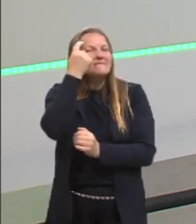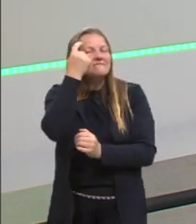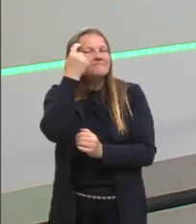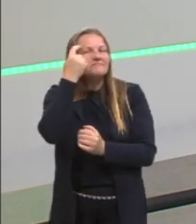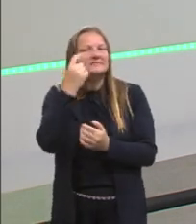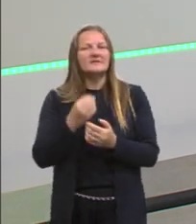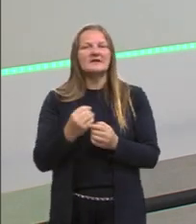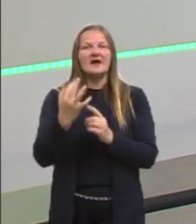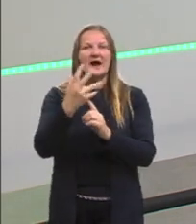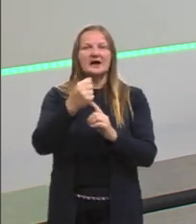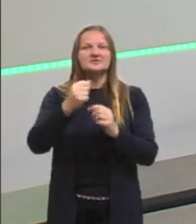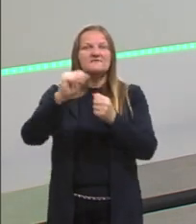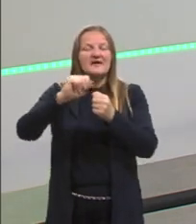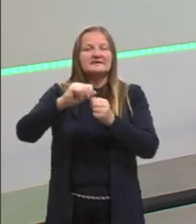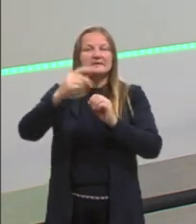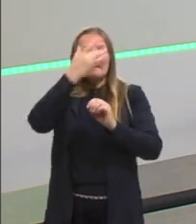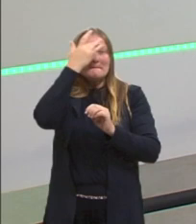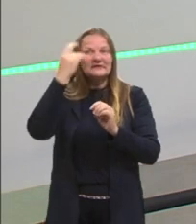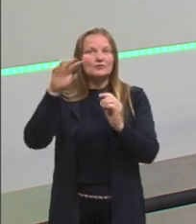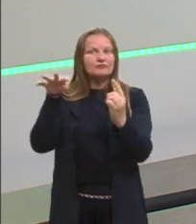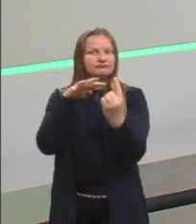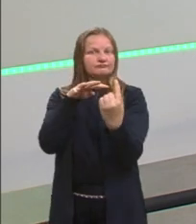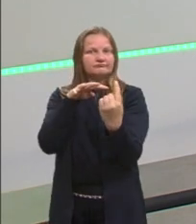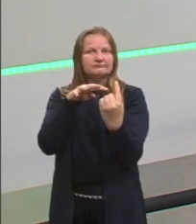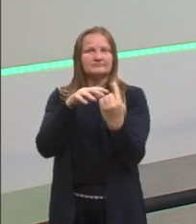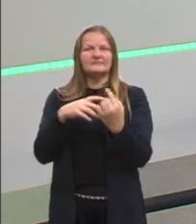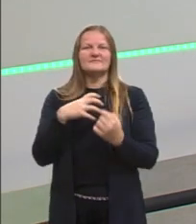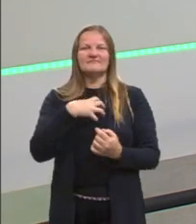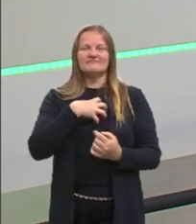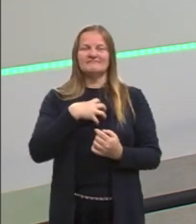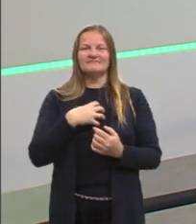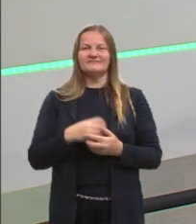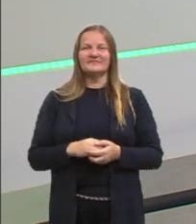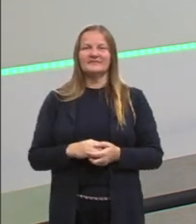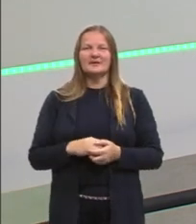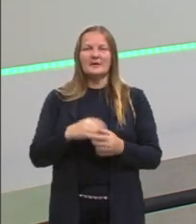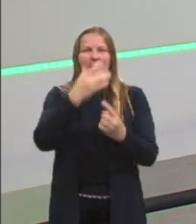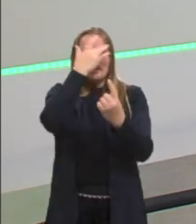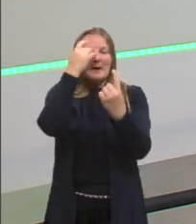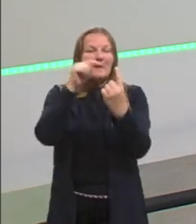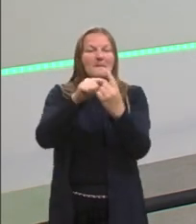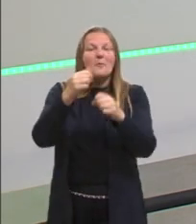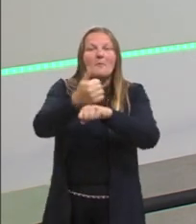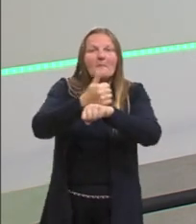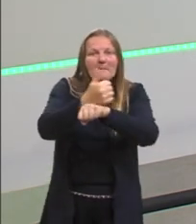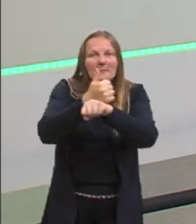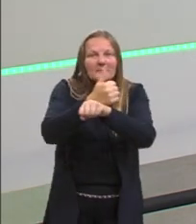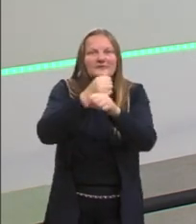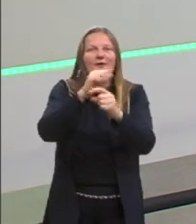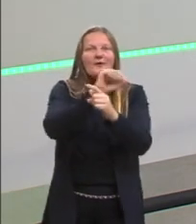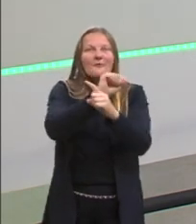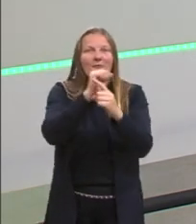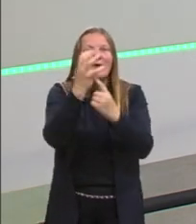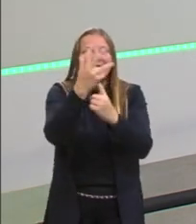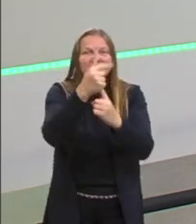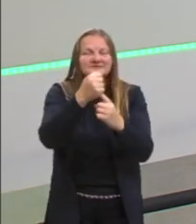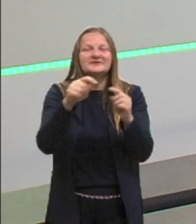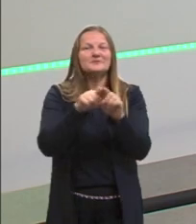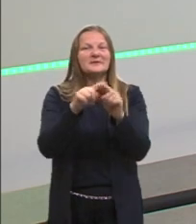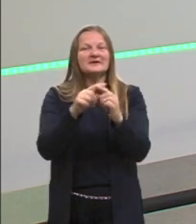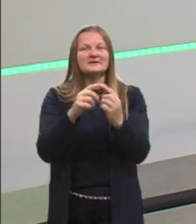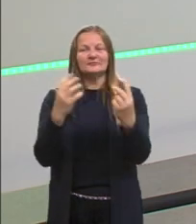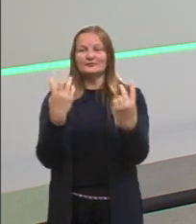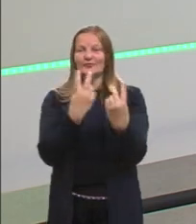é aquilo que a arte faz, aquilo que ela causa, tanto no espectador quanto também para o artista. Muito bacana esse